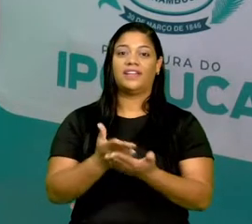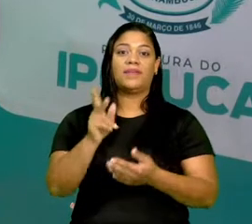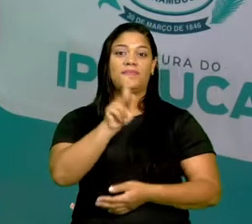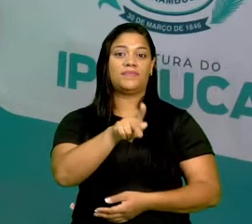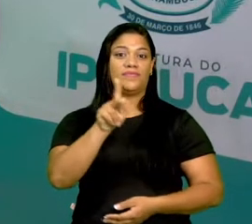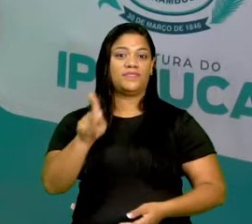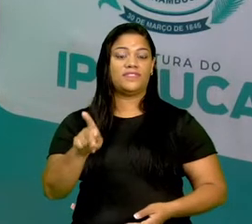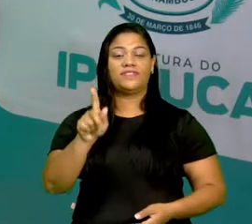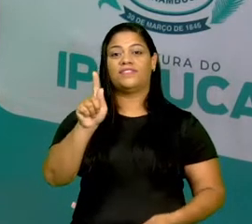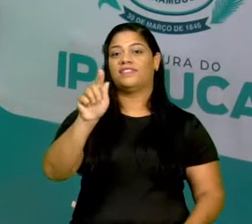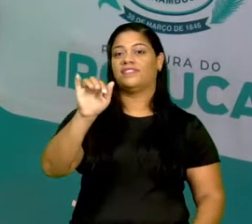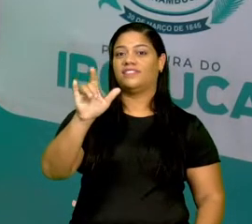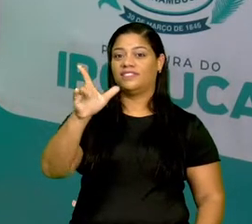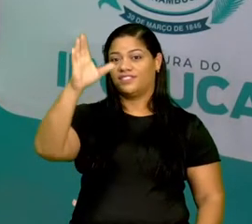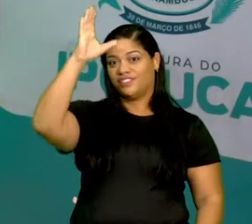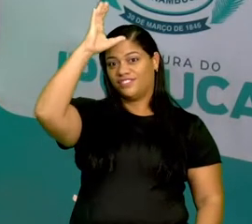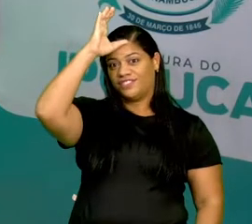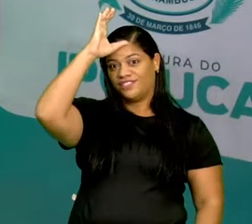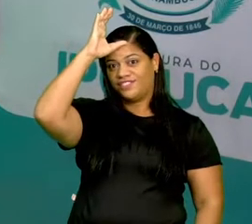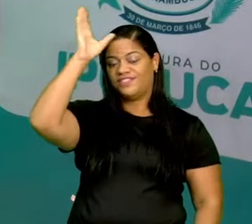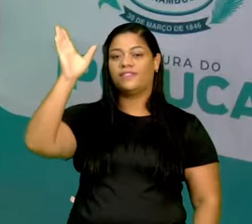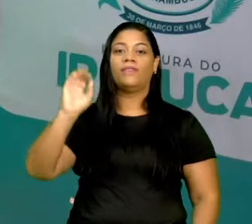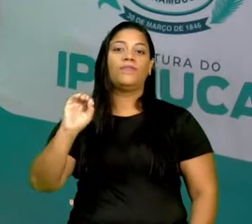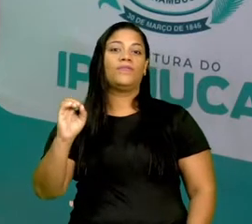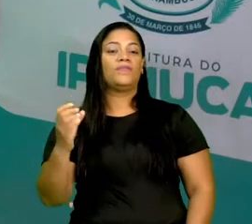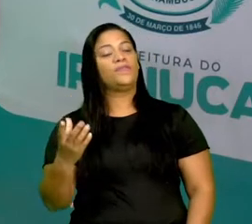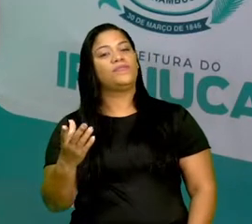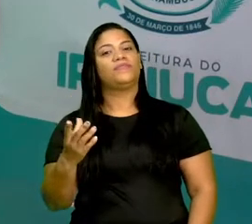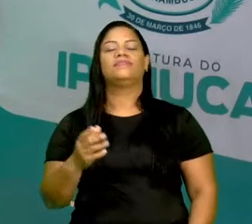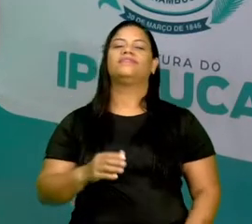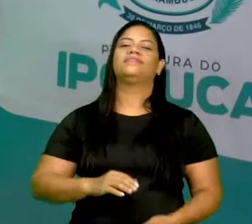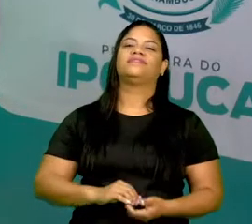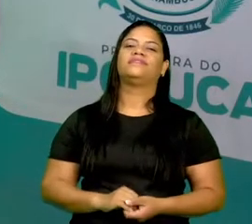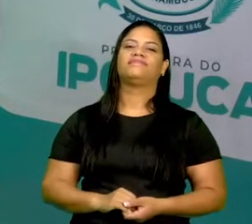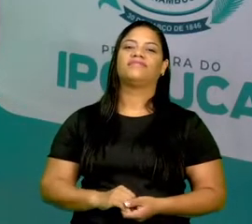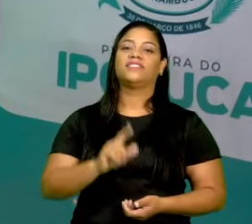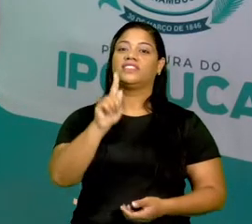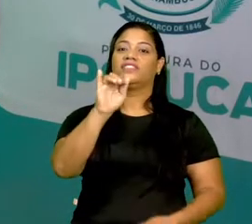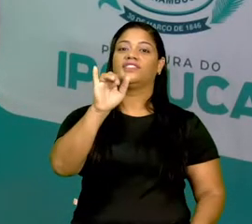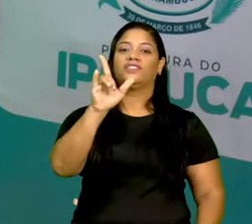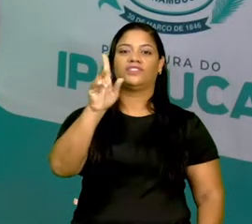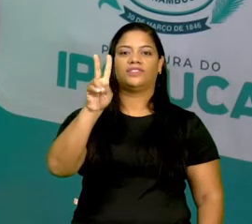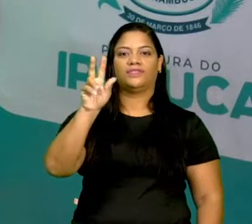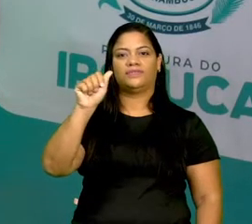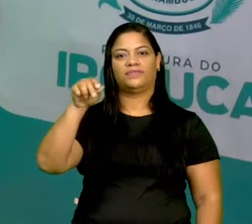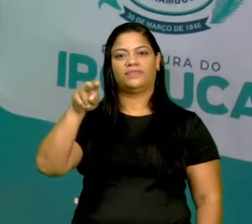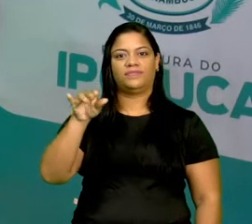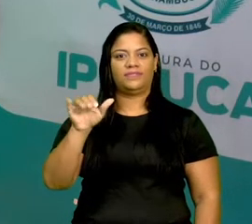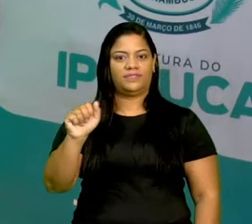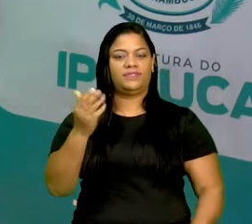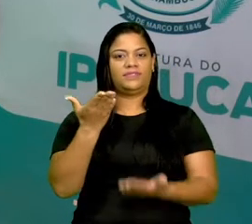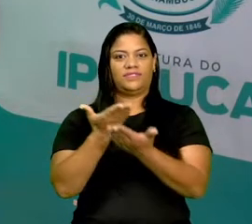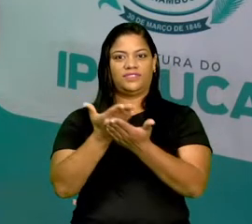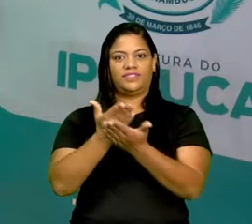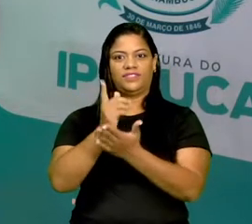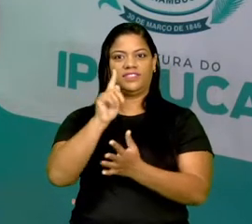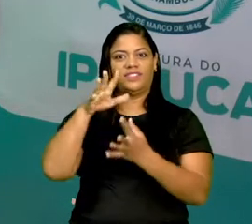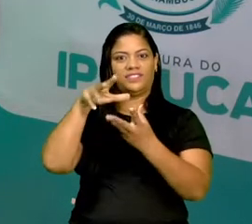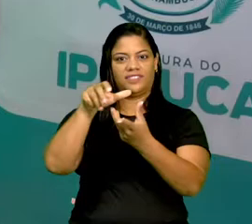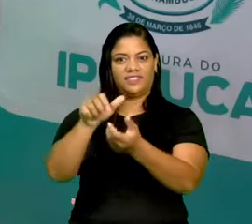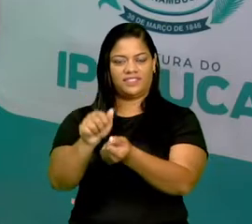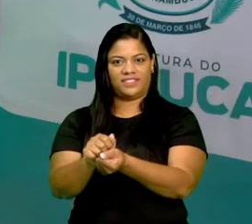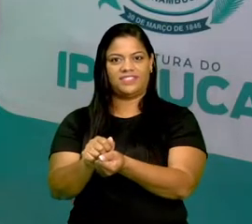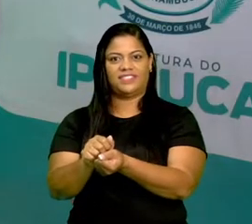fala é Tia Gil, ou pode me chamar de Tia Gilvânia. E estamos em mais uma aula de Geografia,